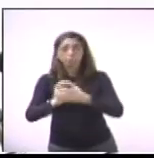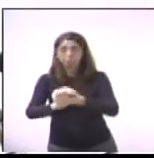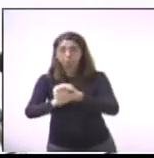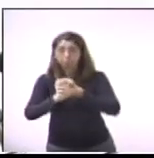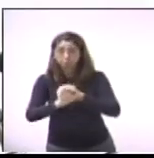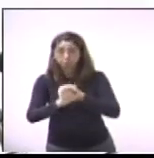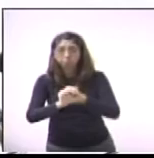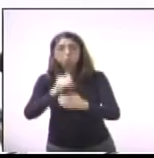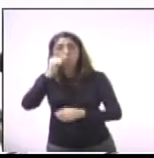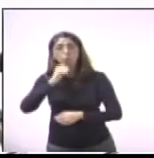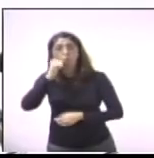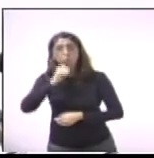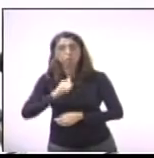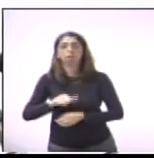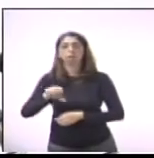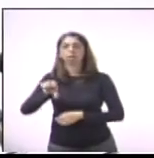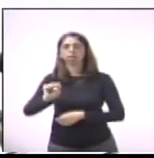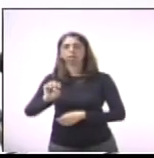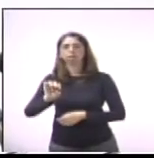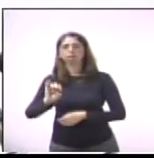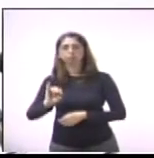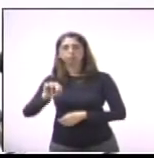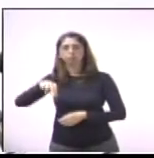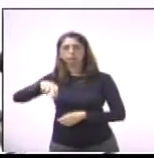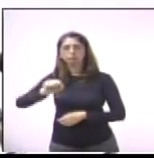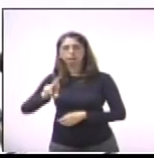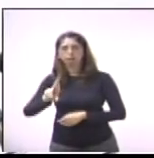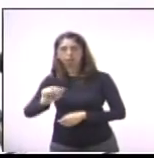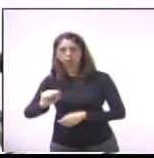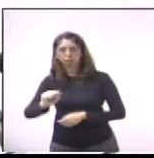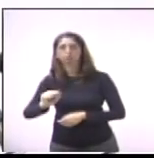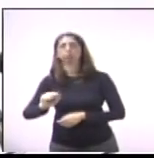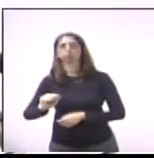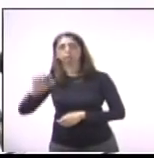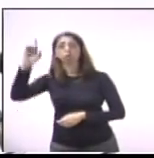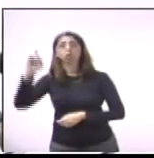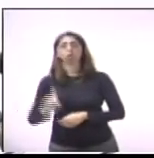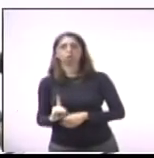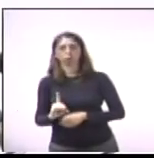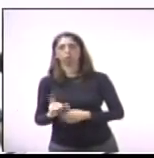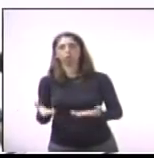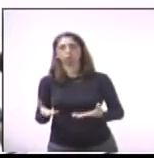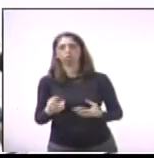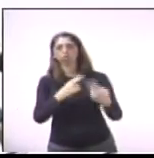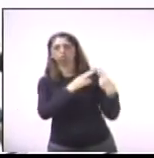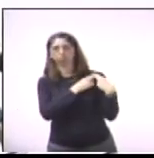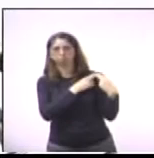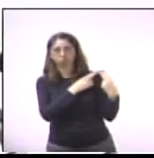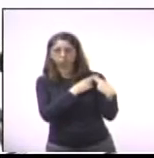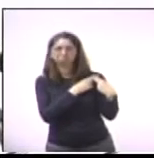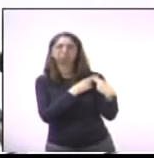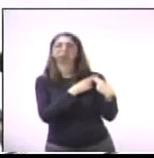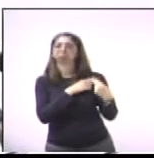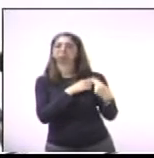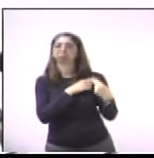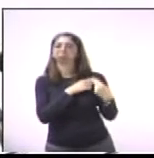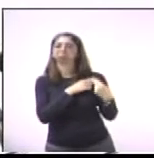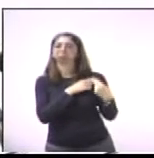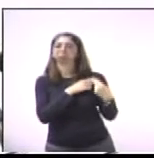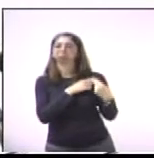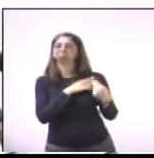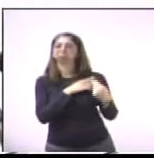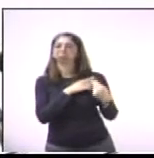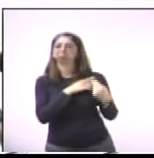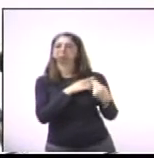Ela não é secretária, mas é uma pessoa que está lá como diretora, mas vem fazendo o papel de secretário e trabalhando muito na